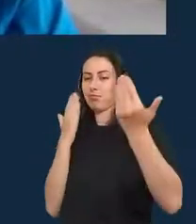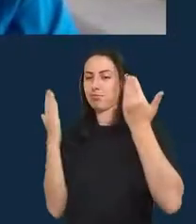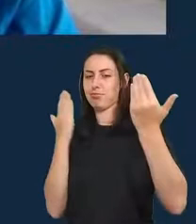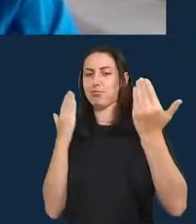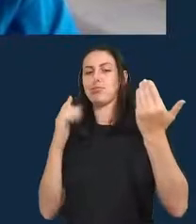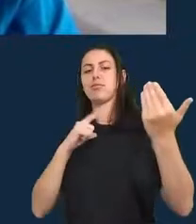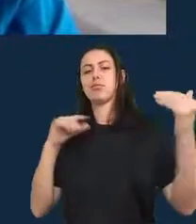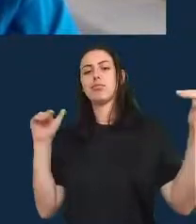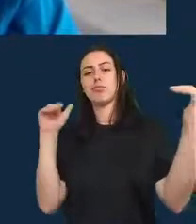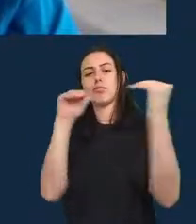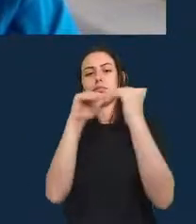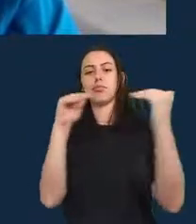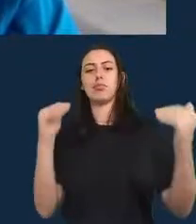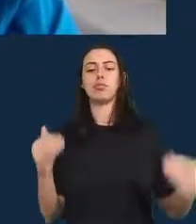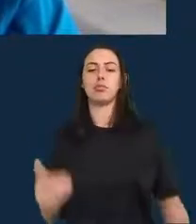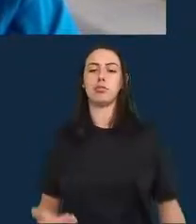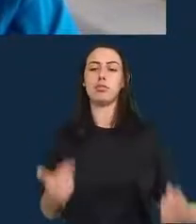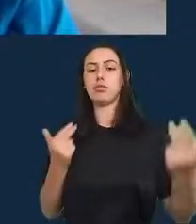eu não sei,